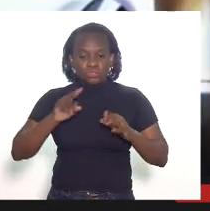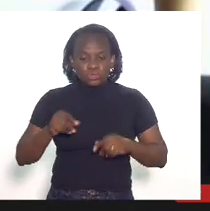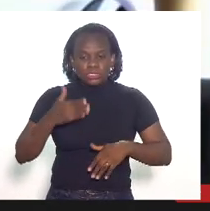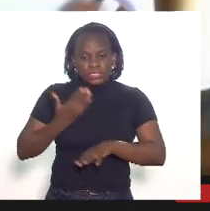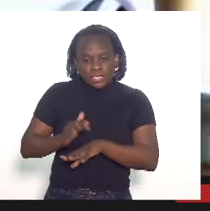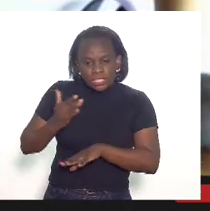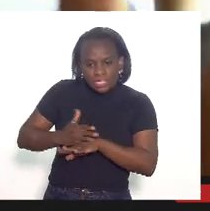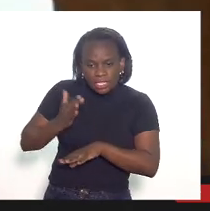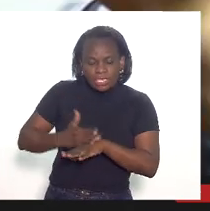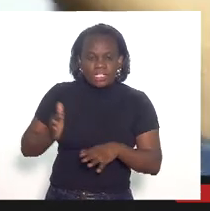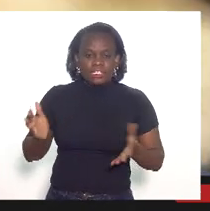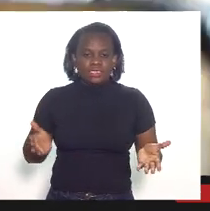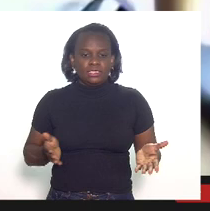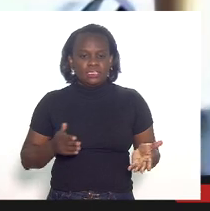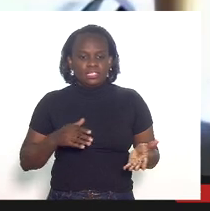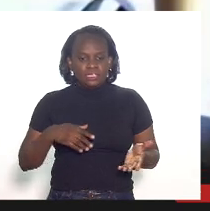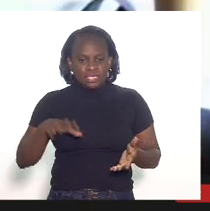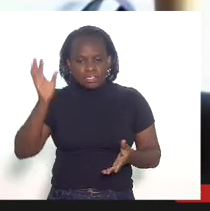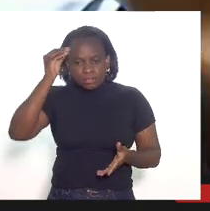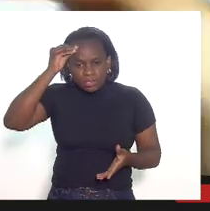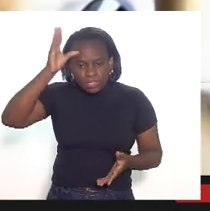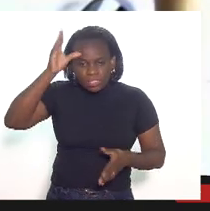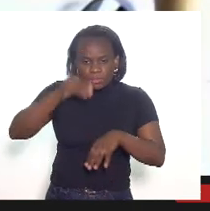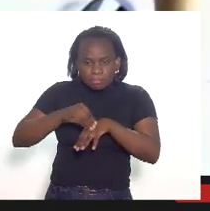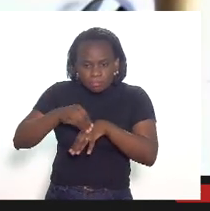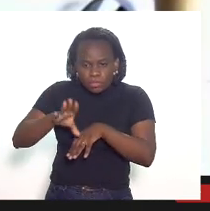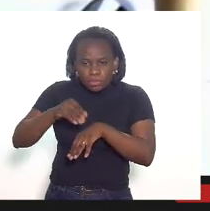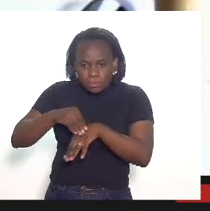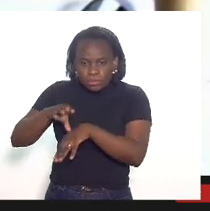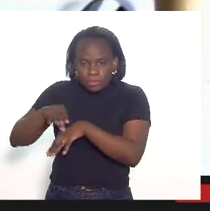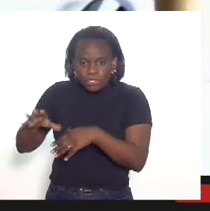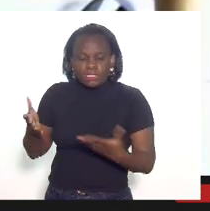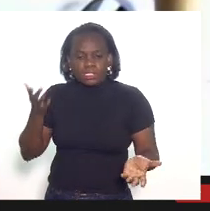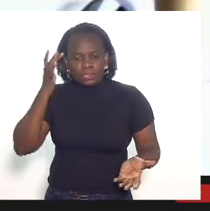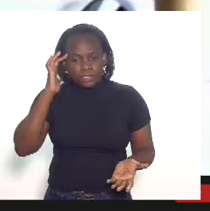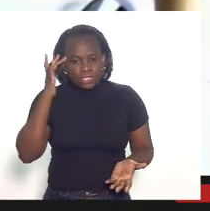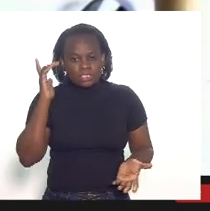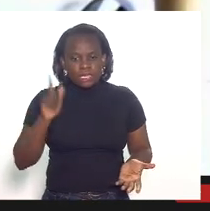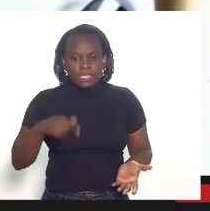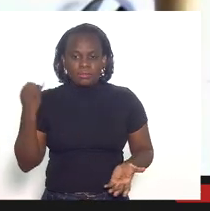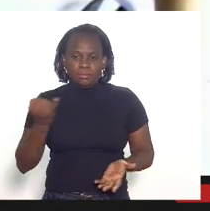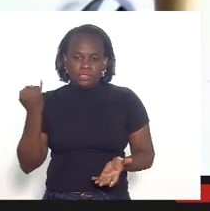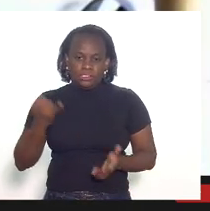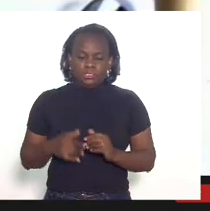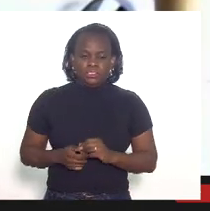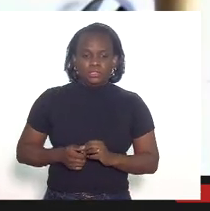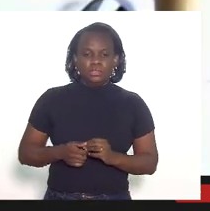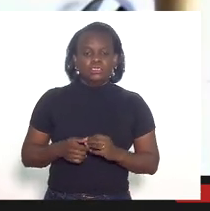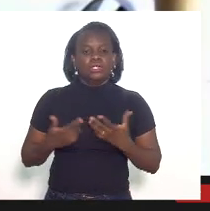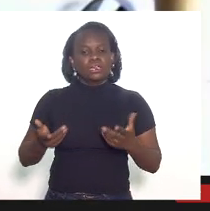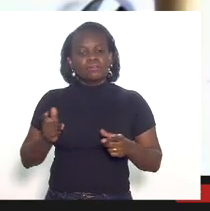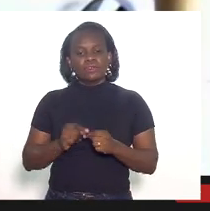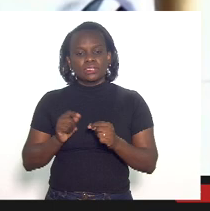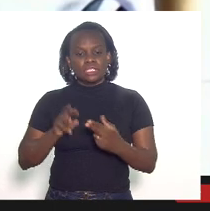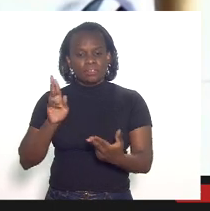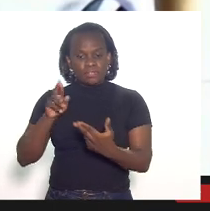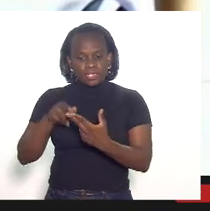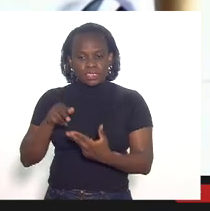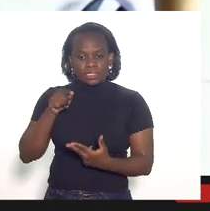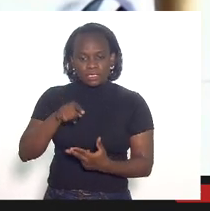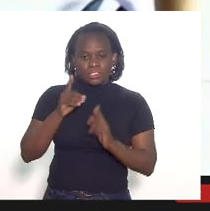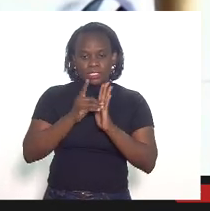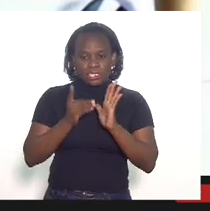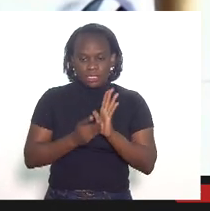treinamento para passar o conhecimento eu acho isso importantíssimo então eu queria fazer referência a esse